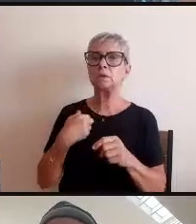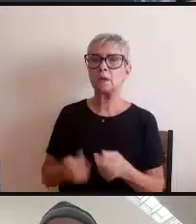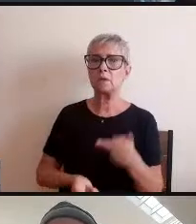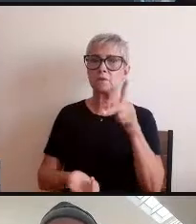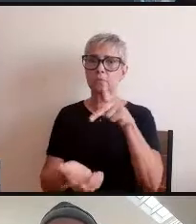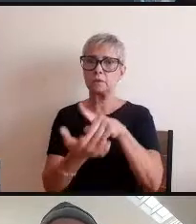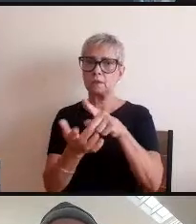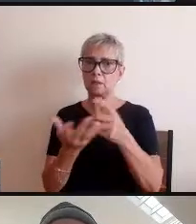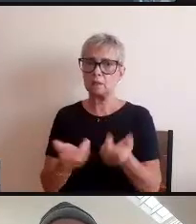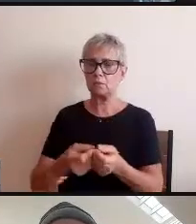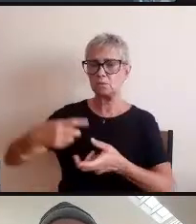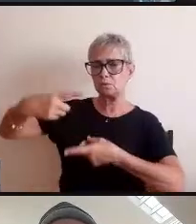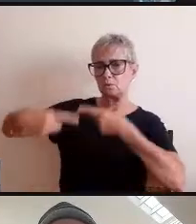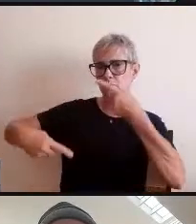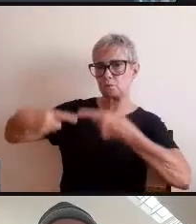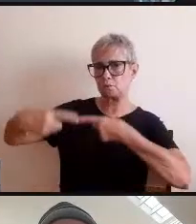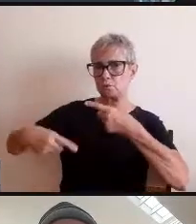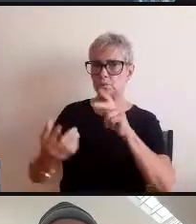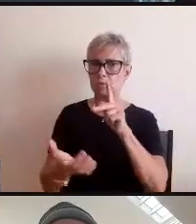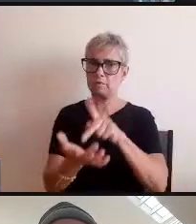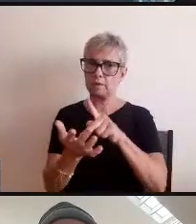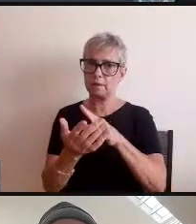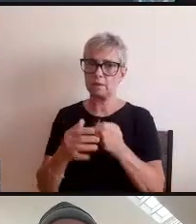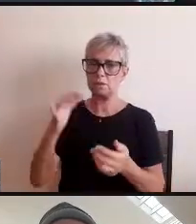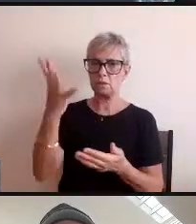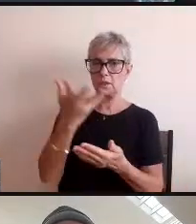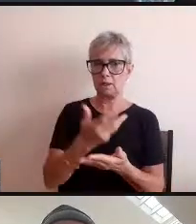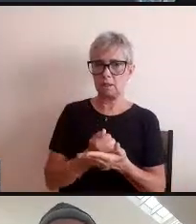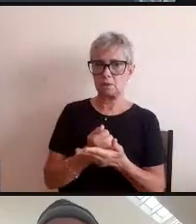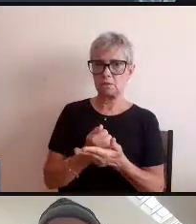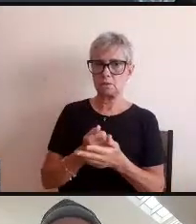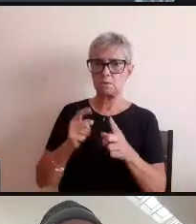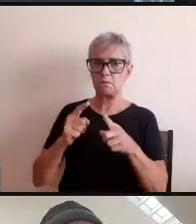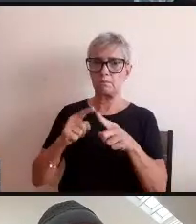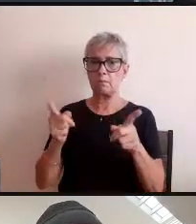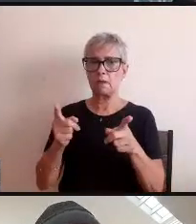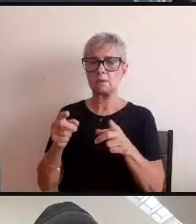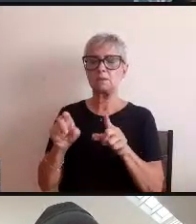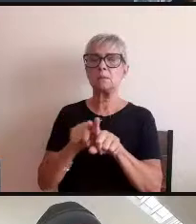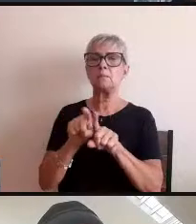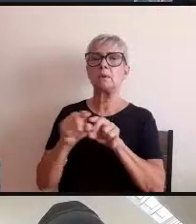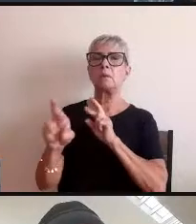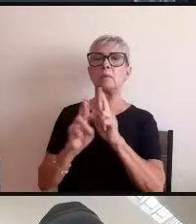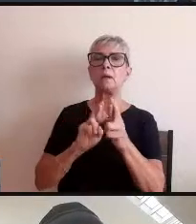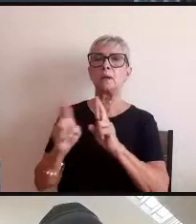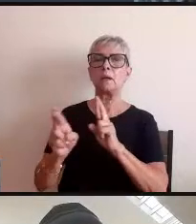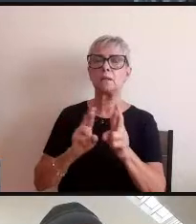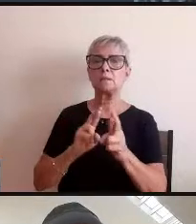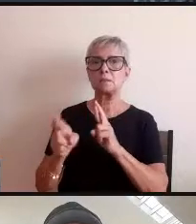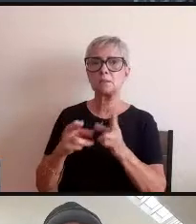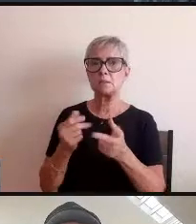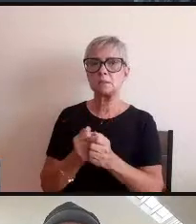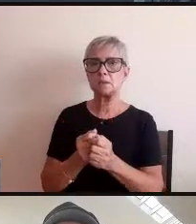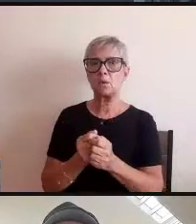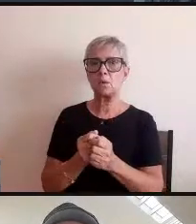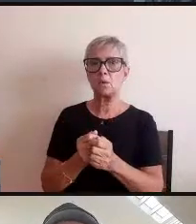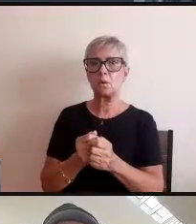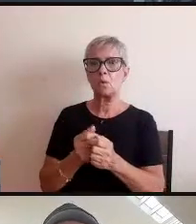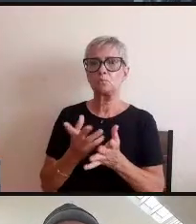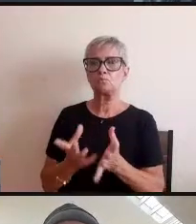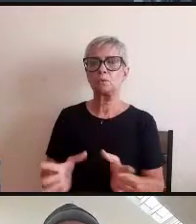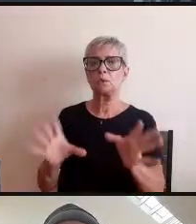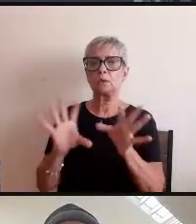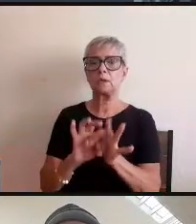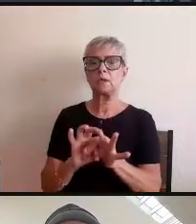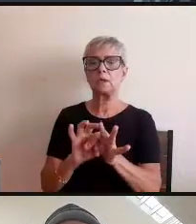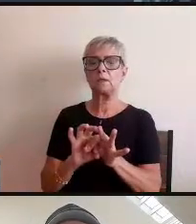se discutir uma verdade na arte uma relação que está completamente conectada com